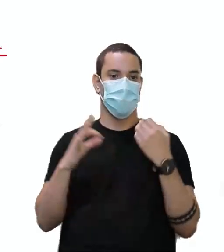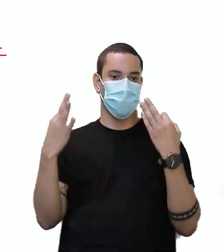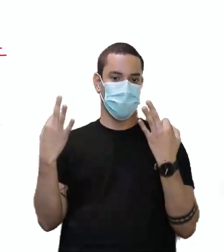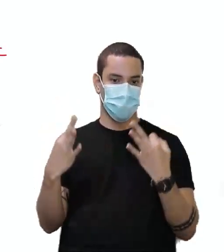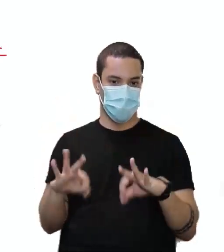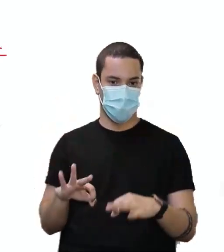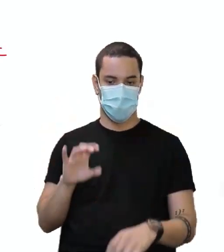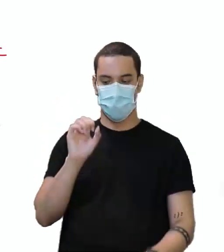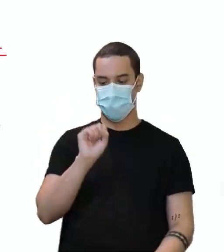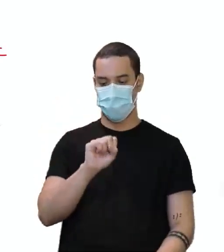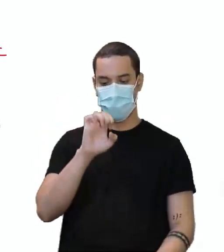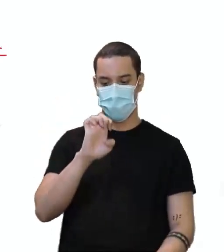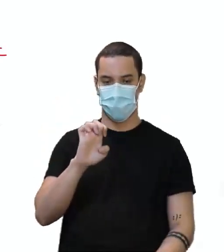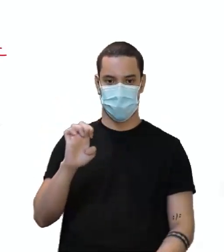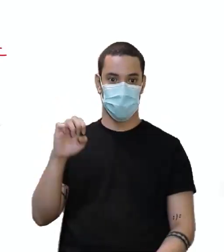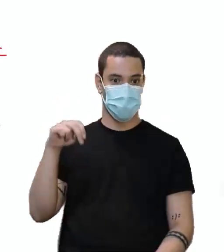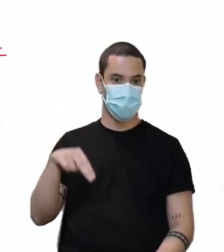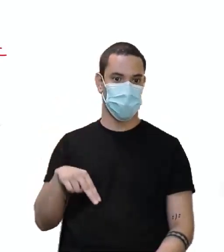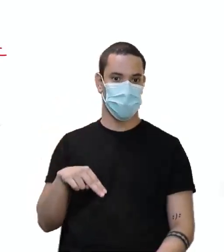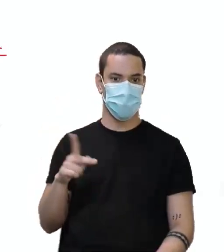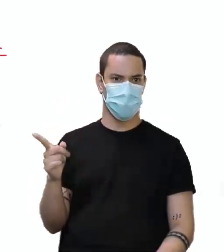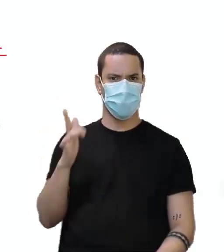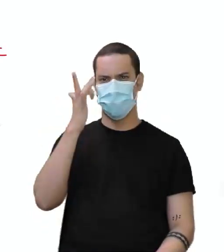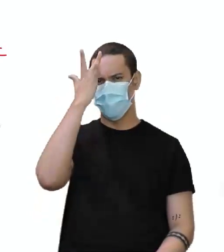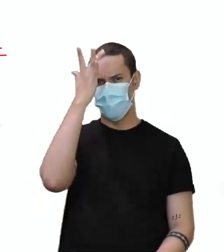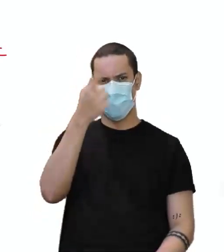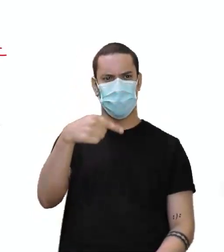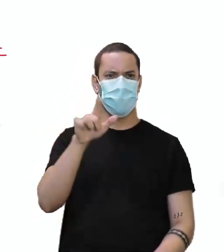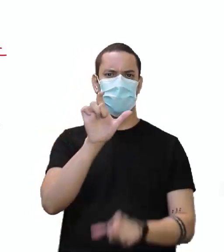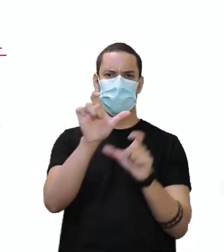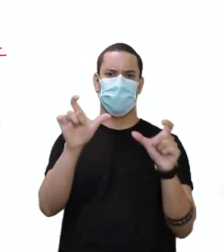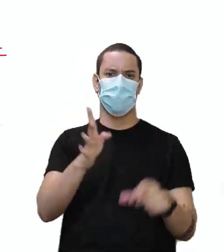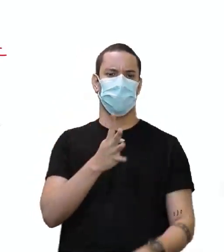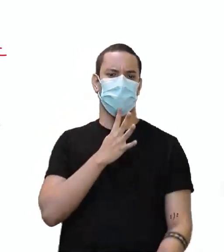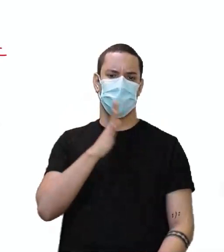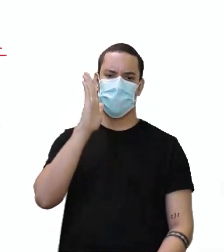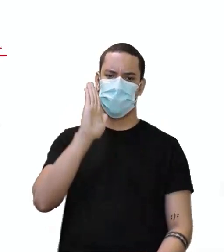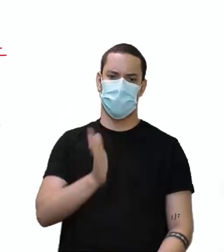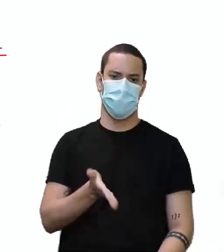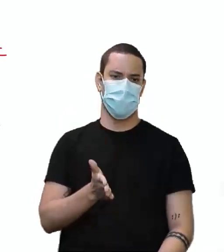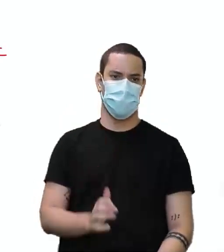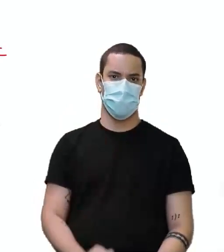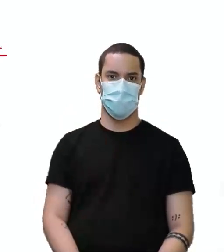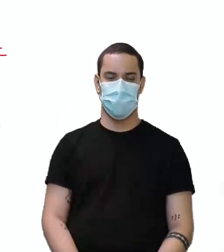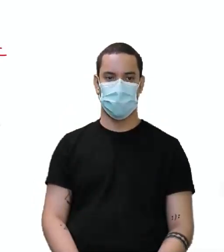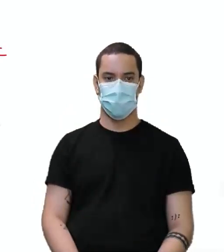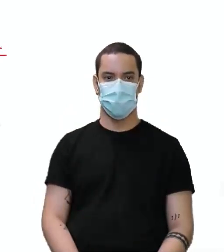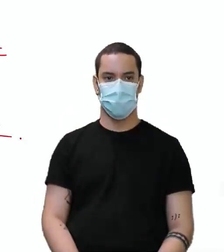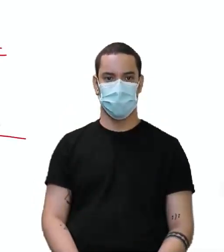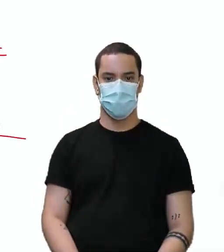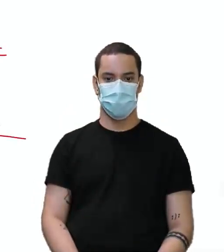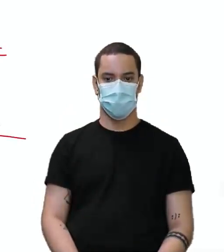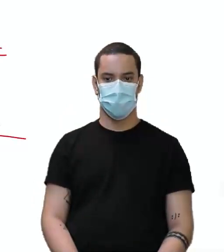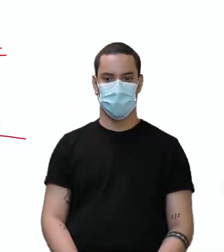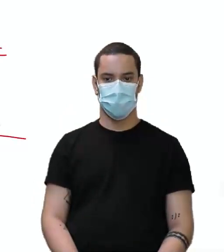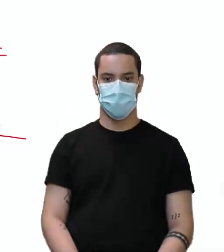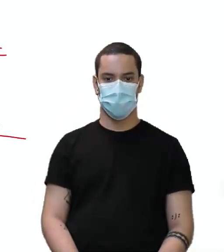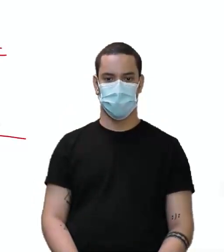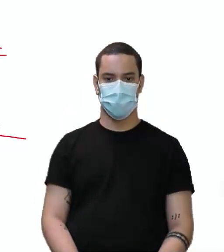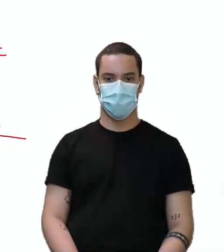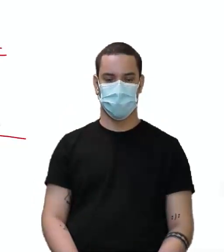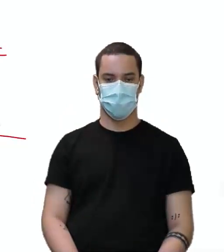é no participo passado. Foi fácil isso aí, né? Vocês já viram essas palavras. Mark has seen several movies this